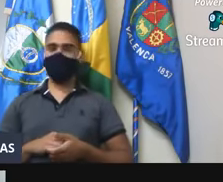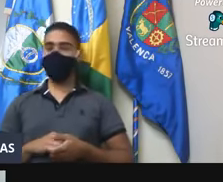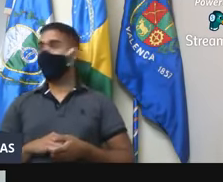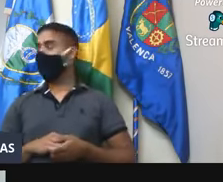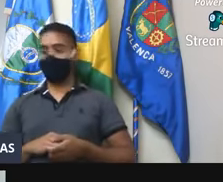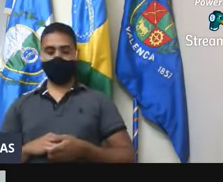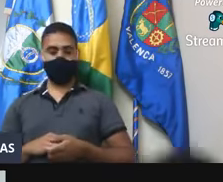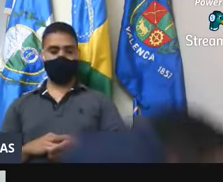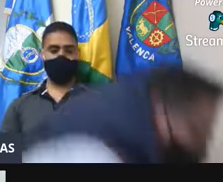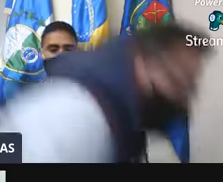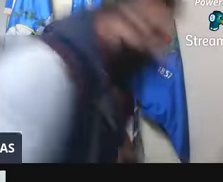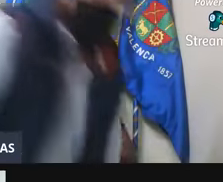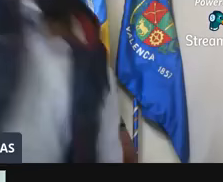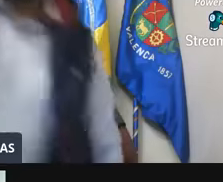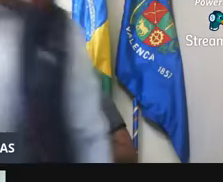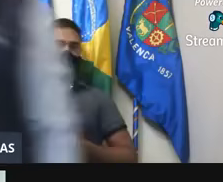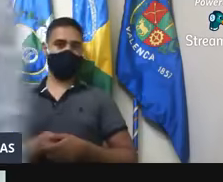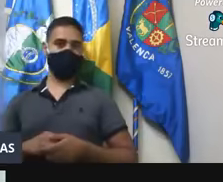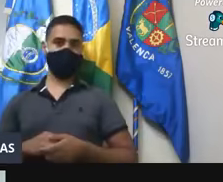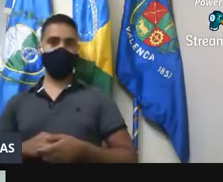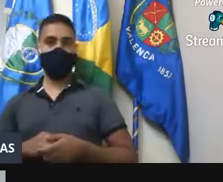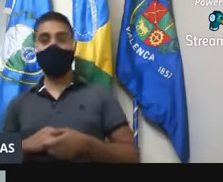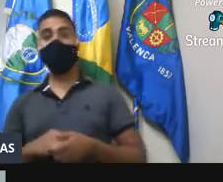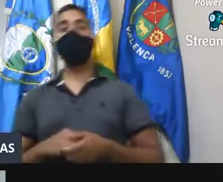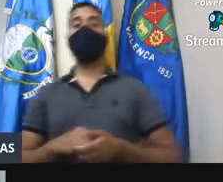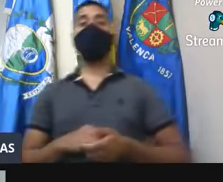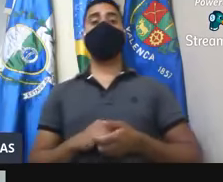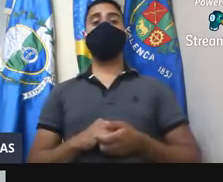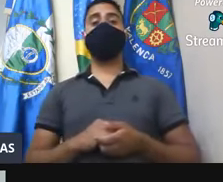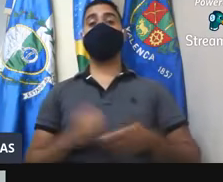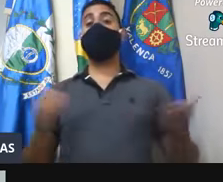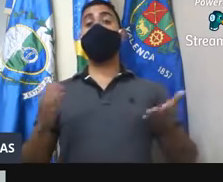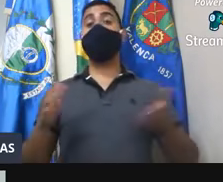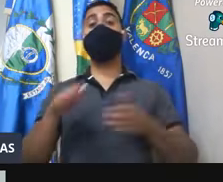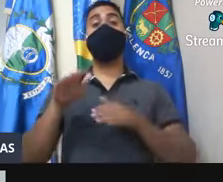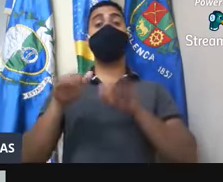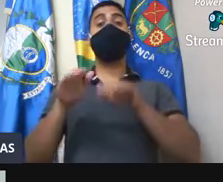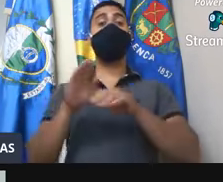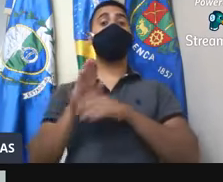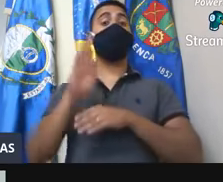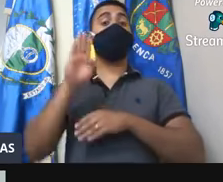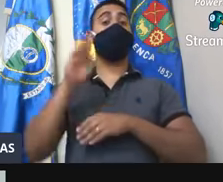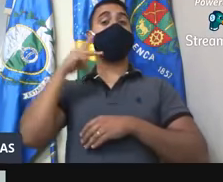vamos agora para a chamada dos senhores vereadores.